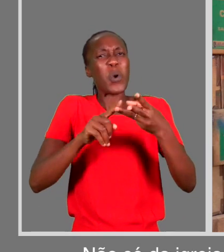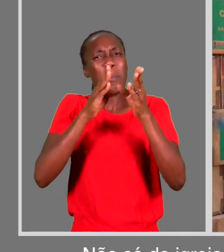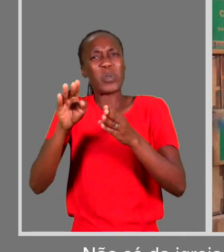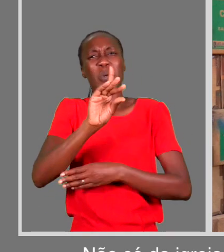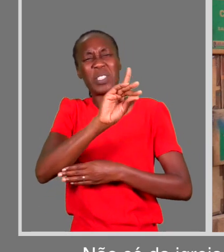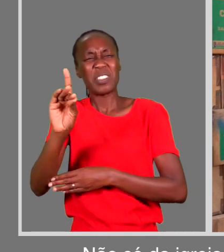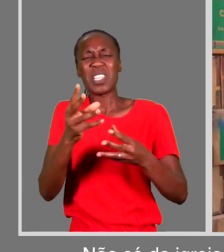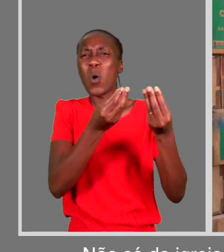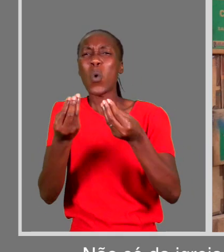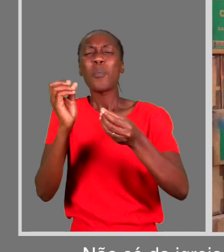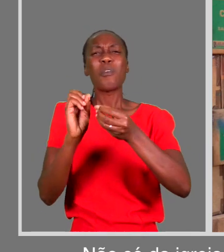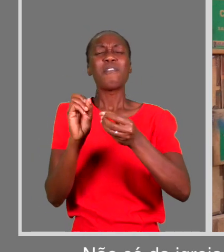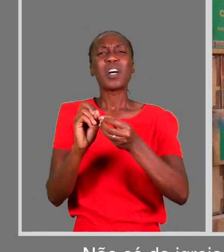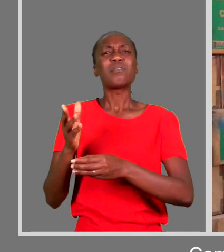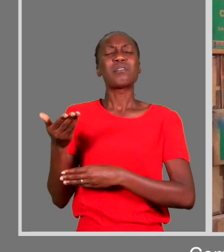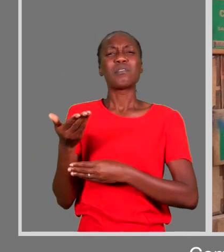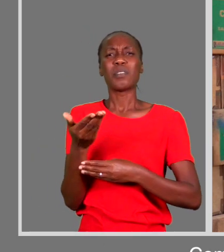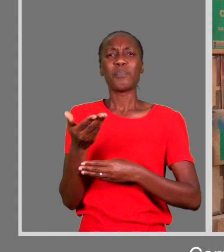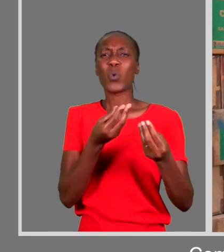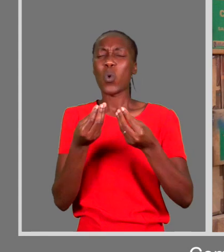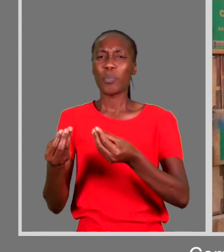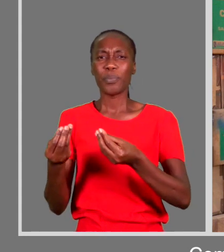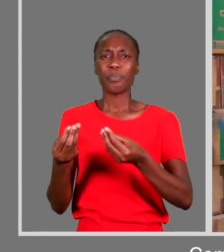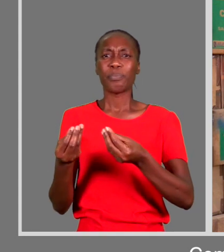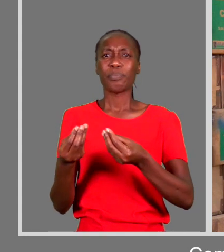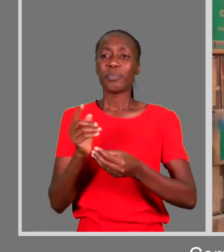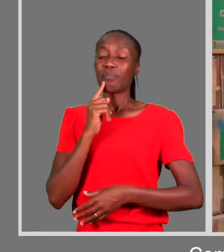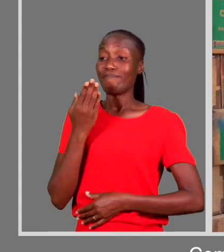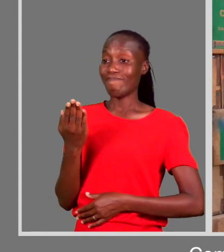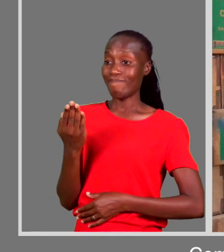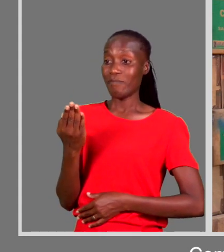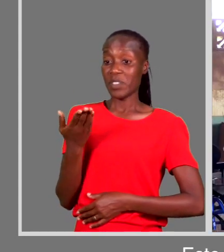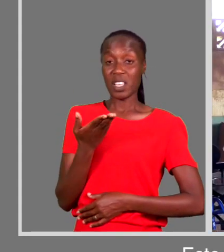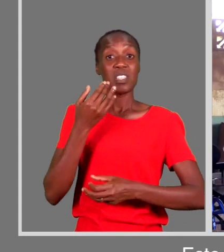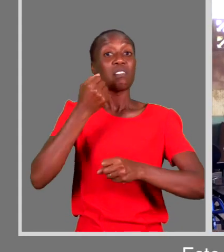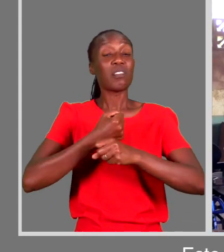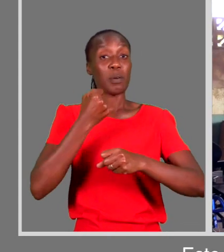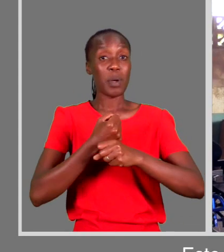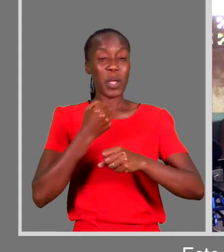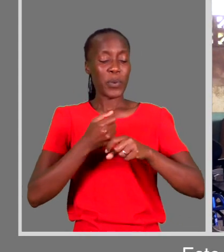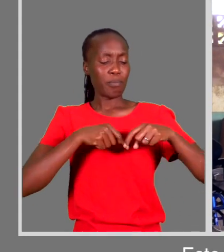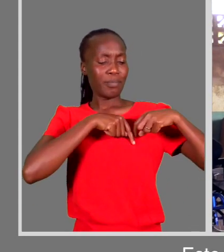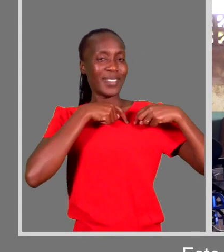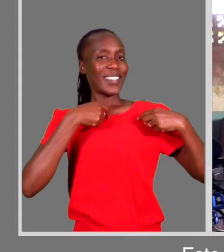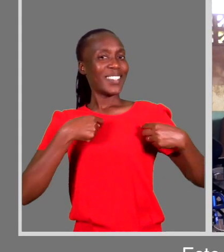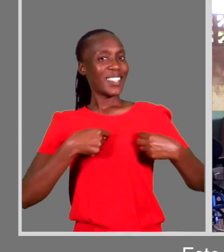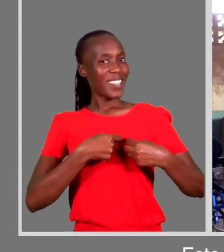pessoas com deficiência no seu todo? Como é que é feito o procedimento? Este é um trabalho